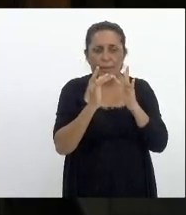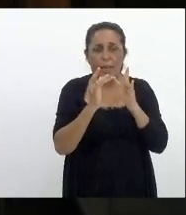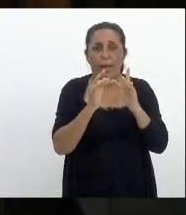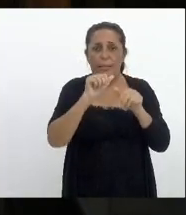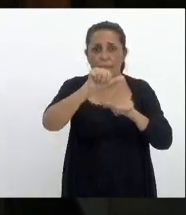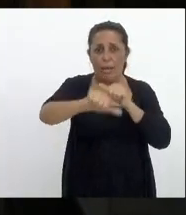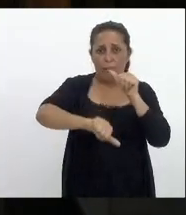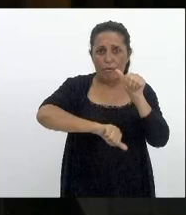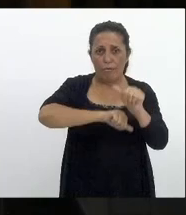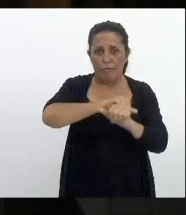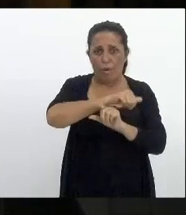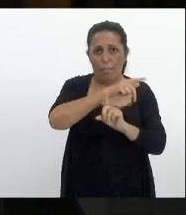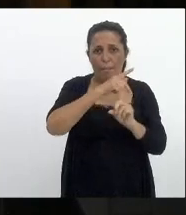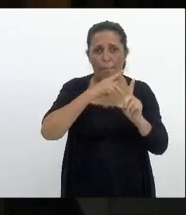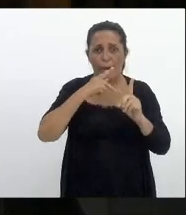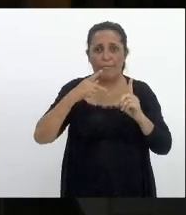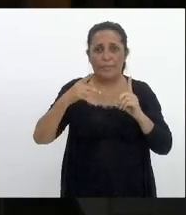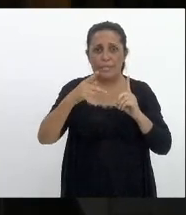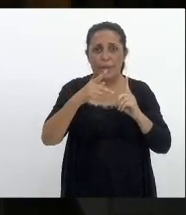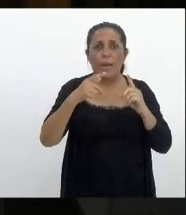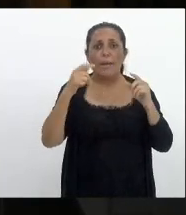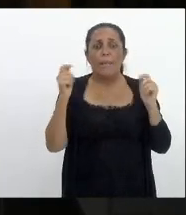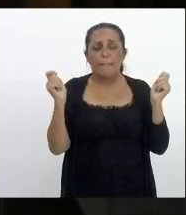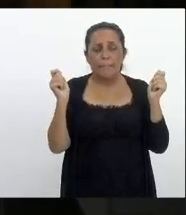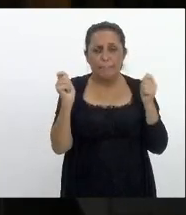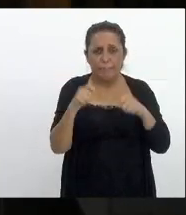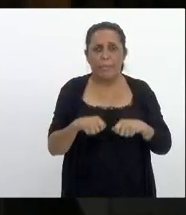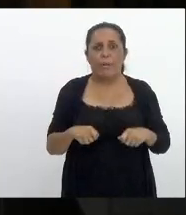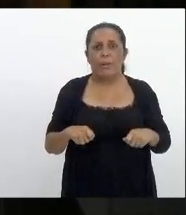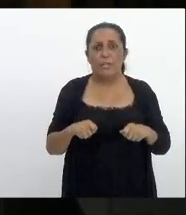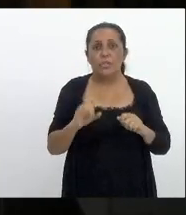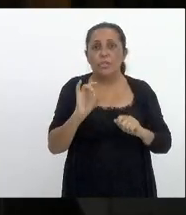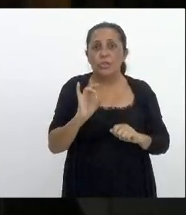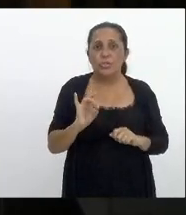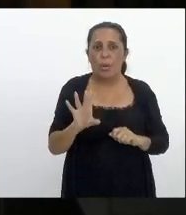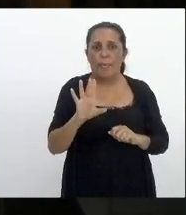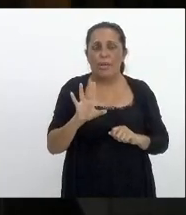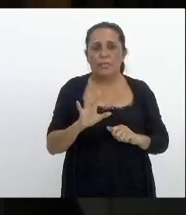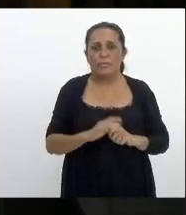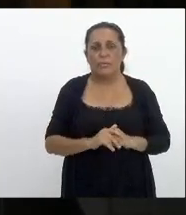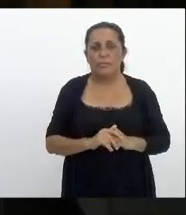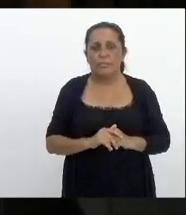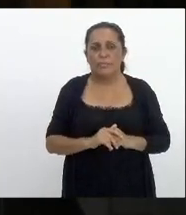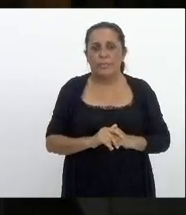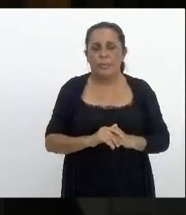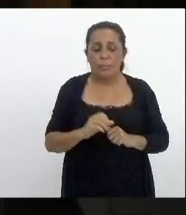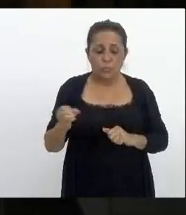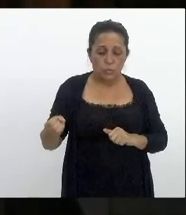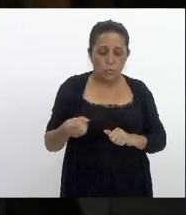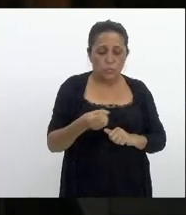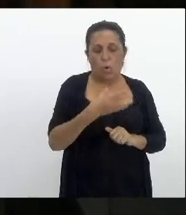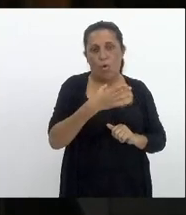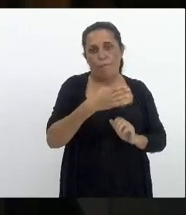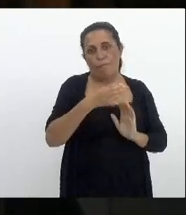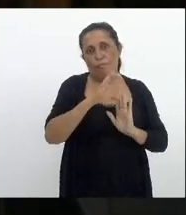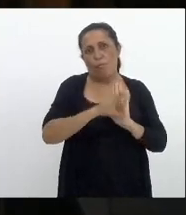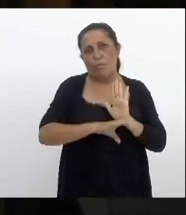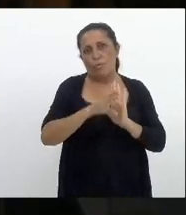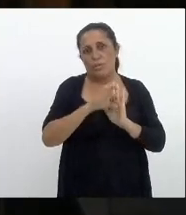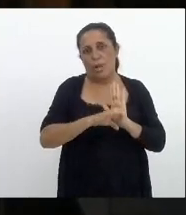previdenciária fosse valer somente para os novos concursados